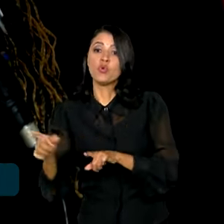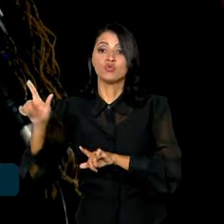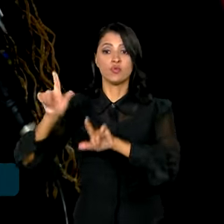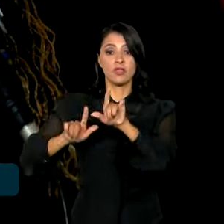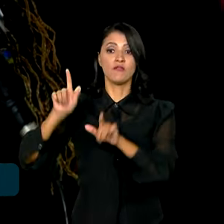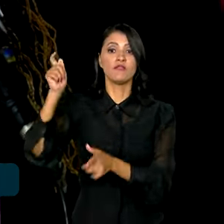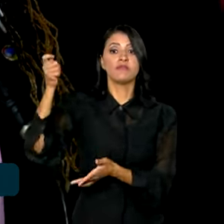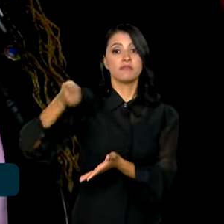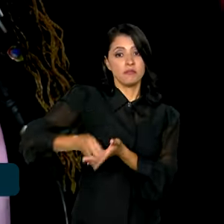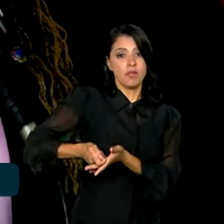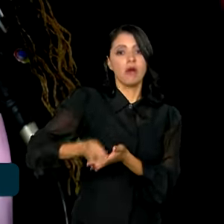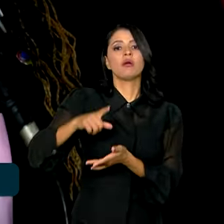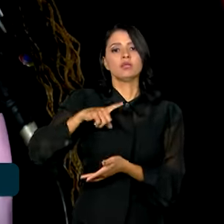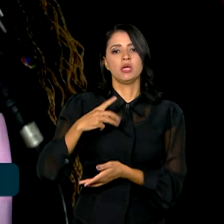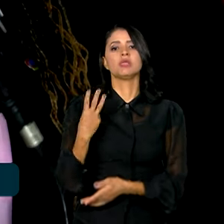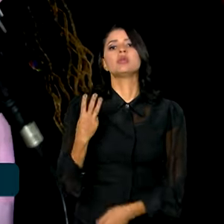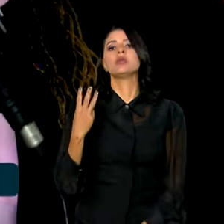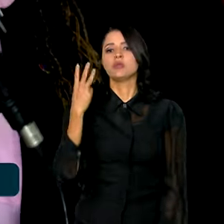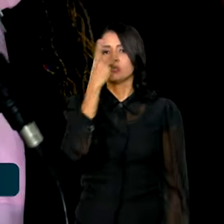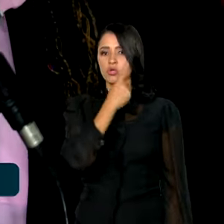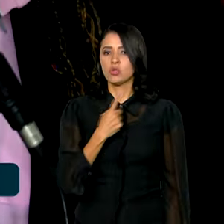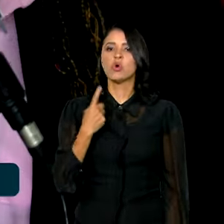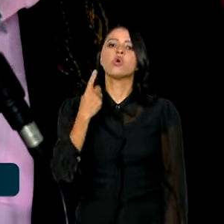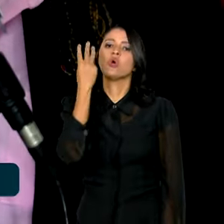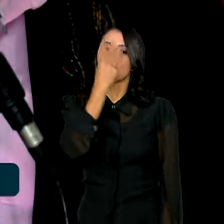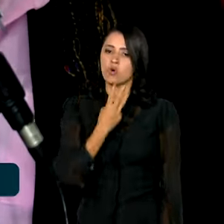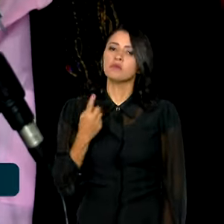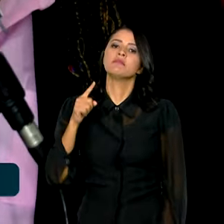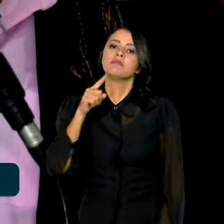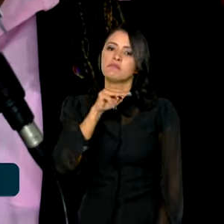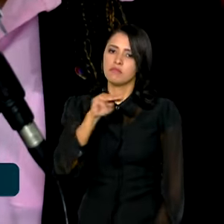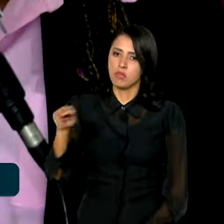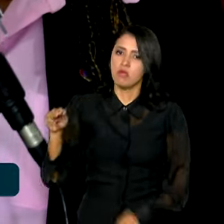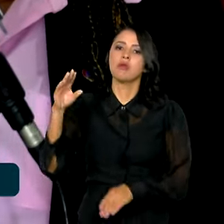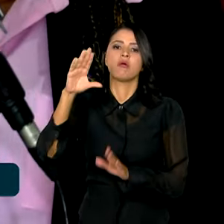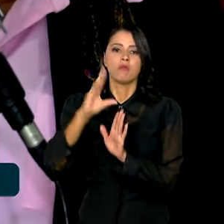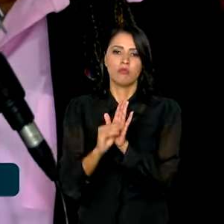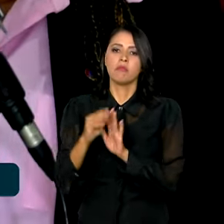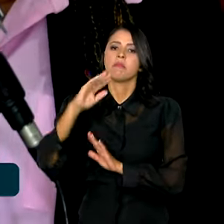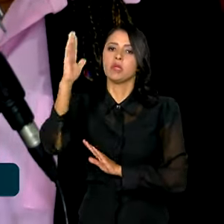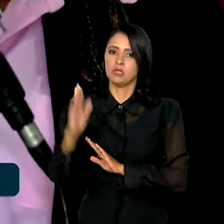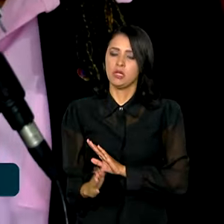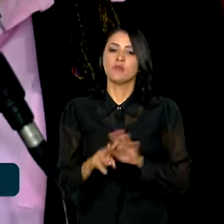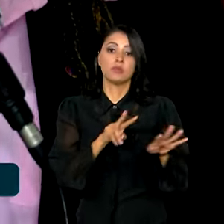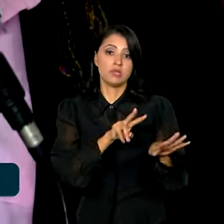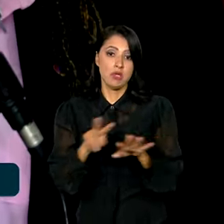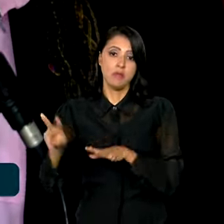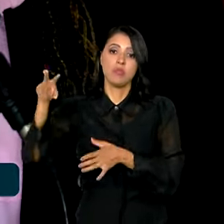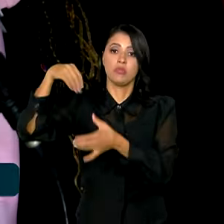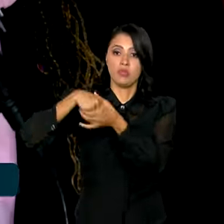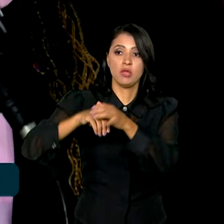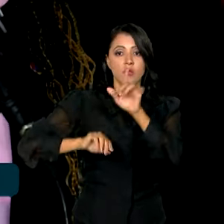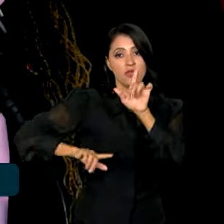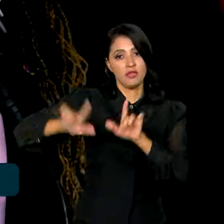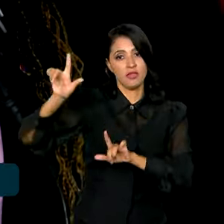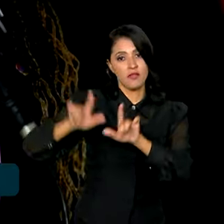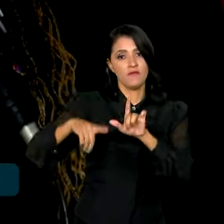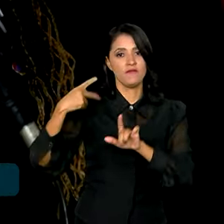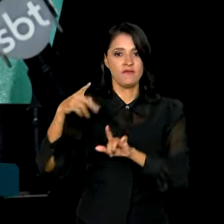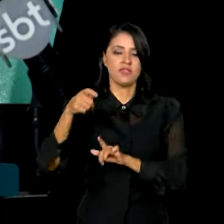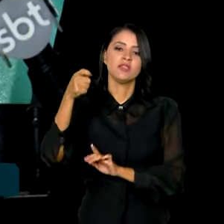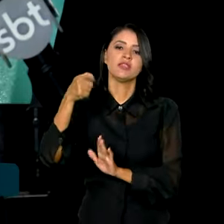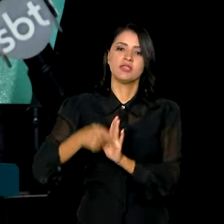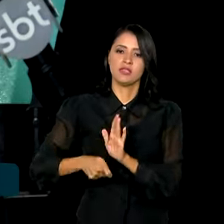estabelece três horas e meia de conteúdo brasileiro independente por semana nas grades das TVs por